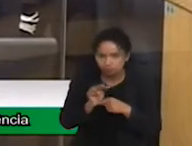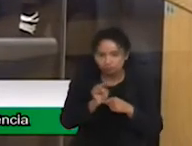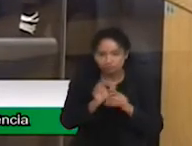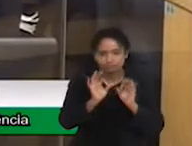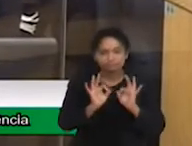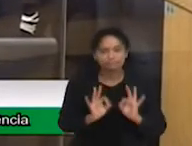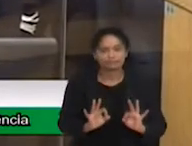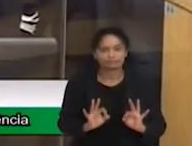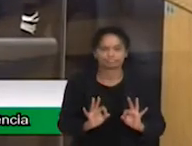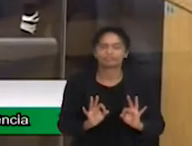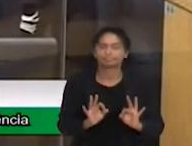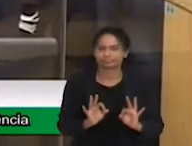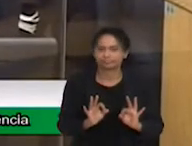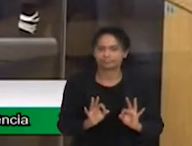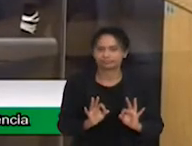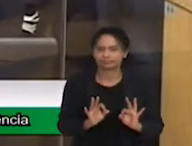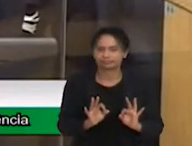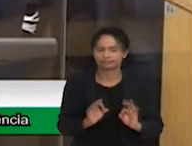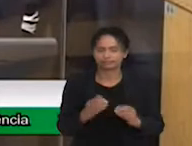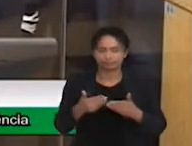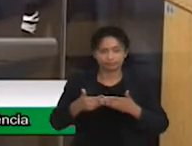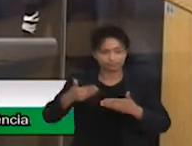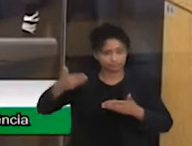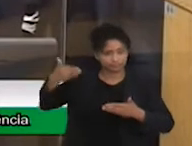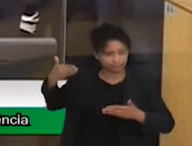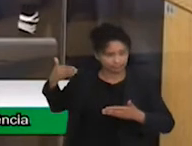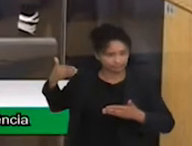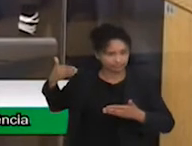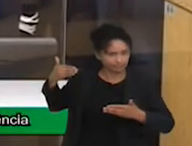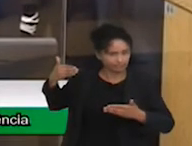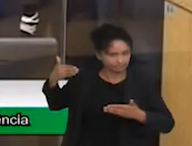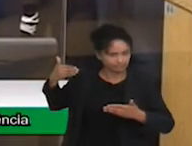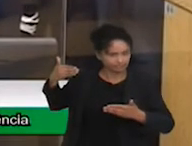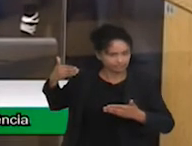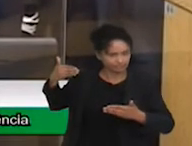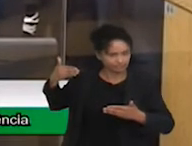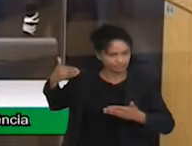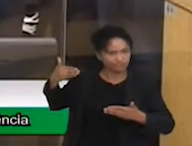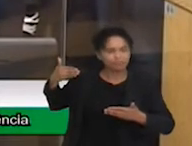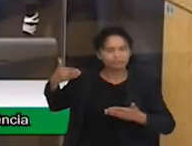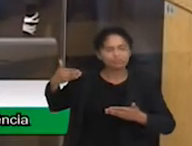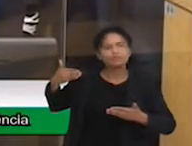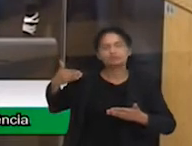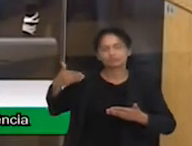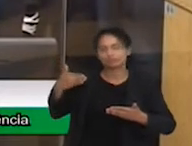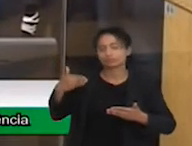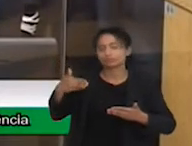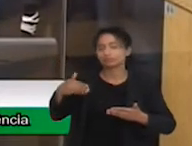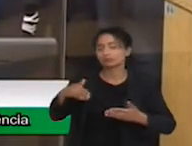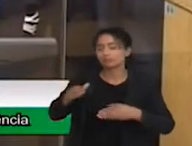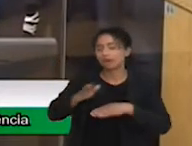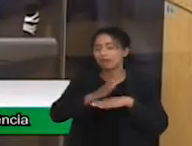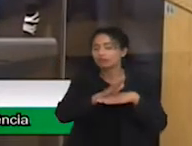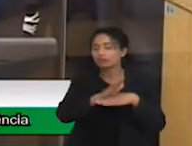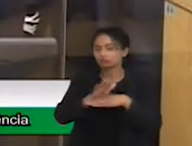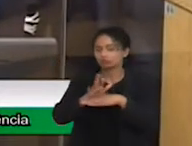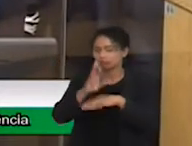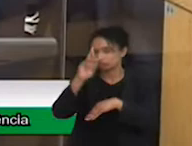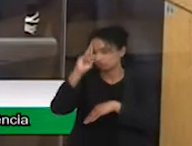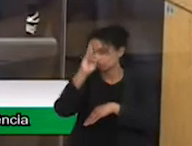com o Vido. Na época, ele era secretário, chefe de gabinete do Rogério Lins, no outro mandato. Sempre recebeu